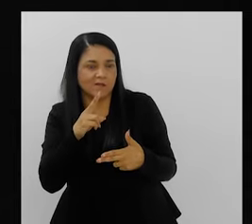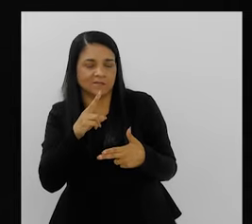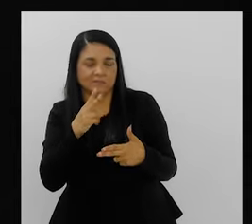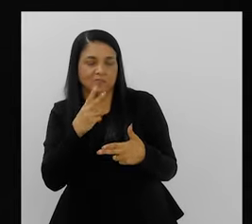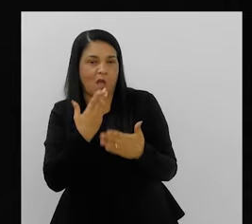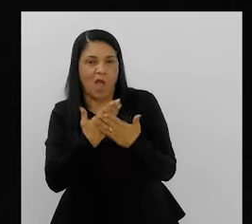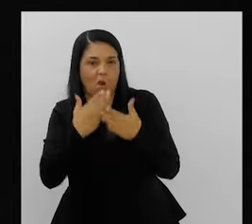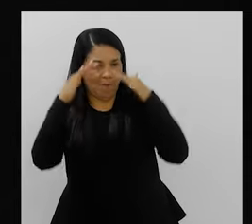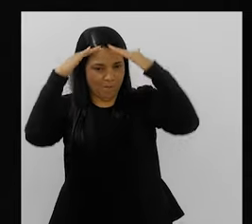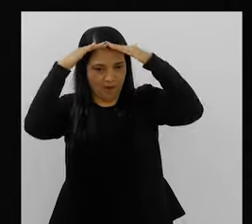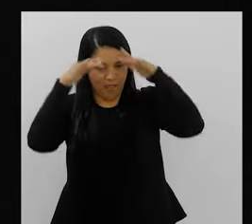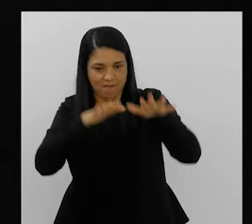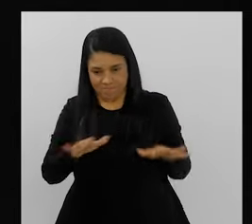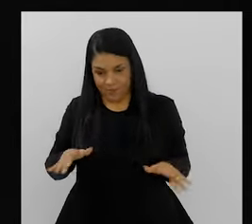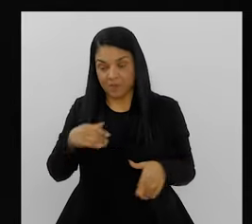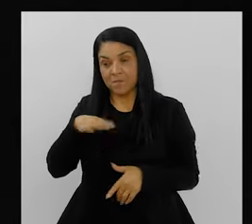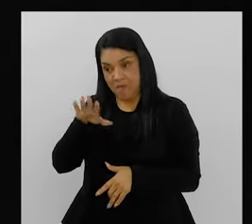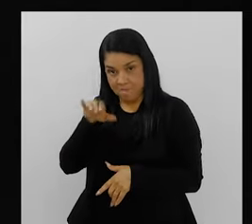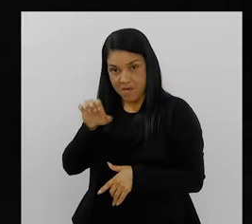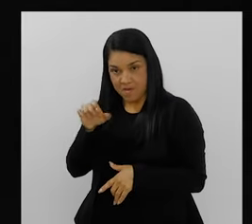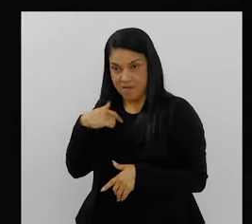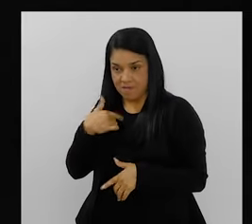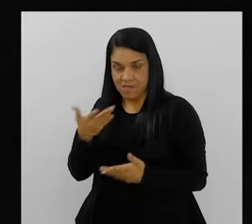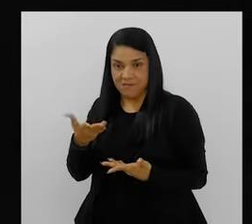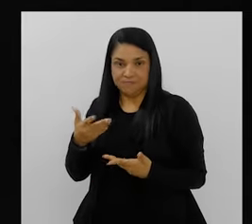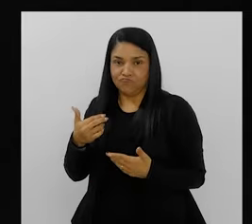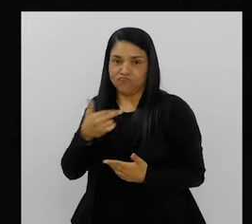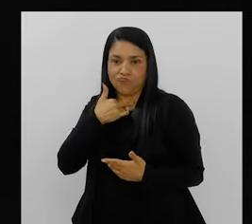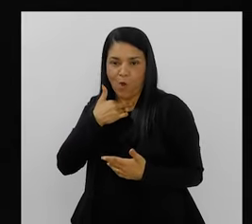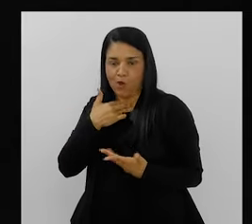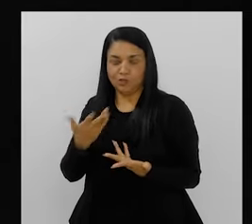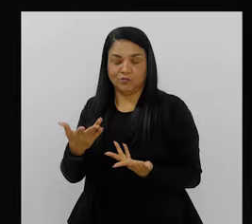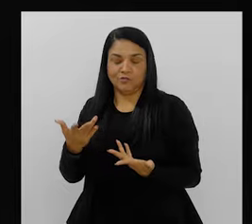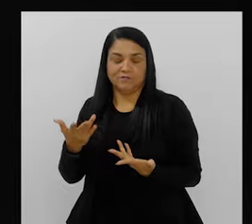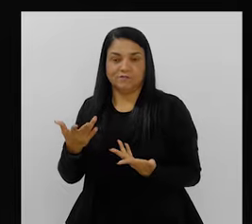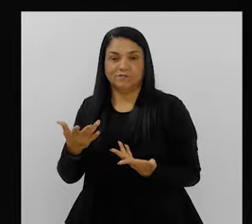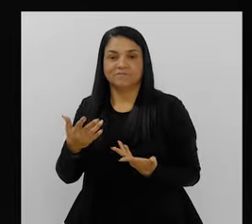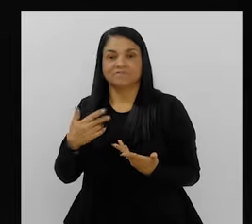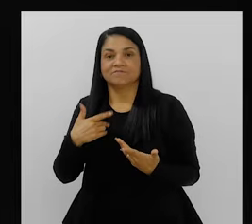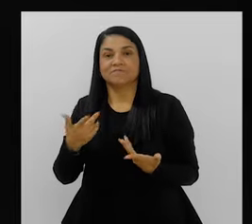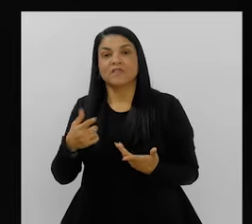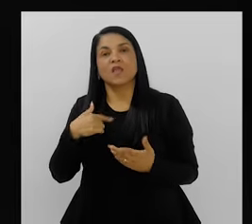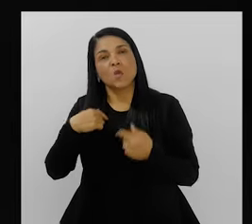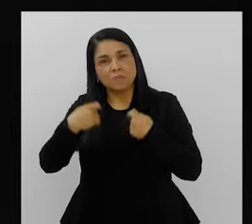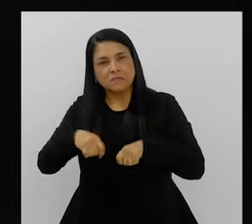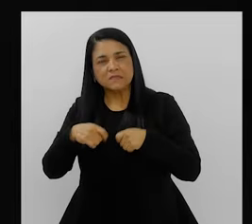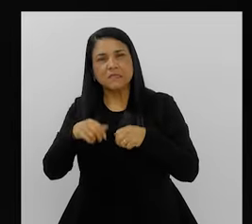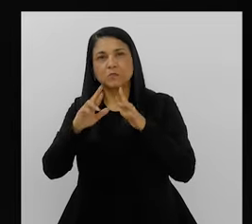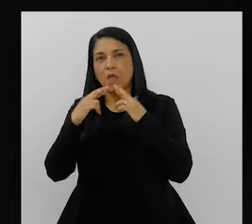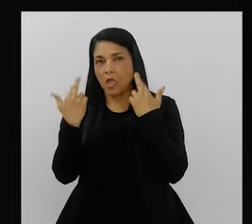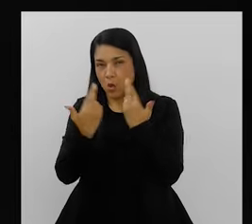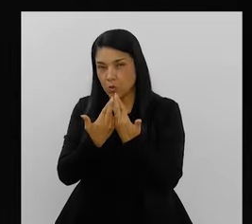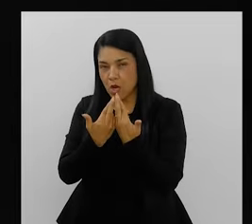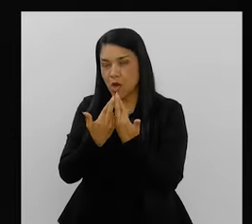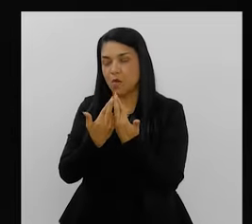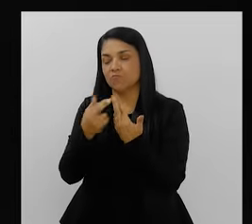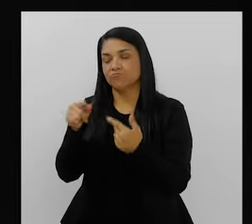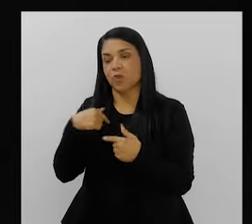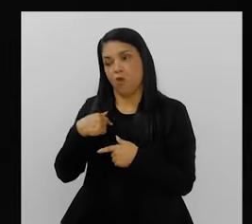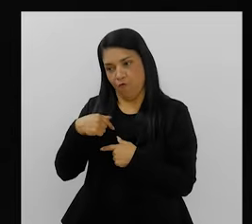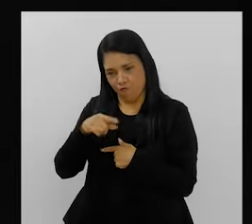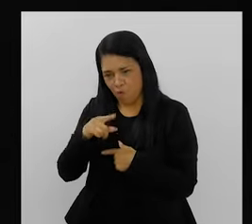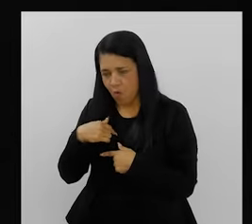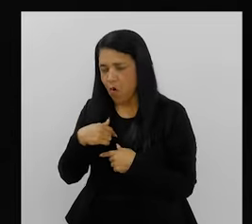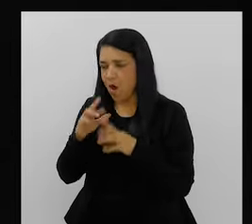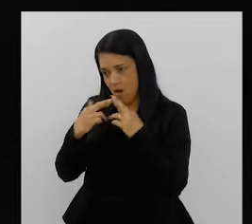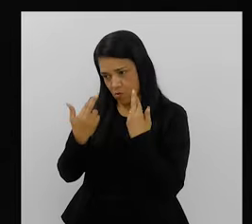coisas. E ela é danada, minha filha. Eu sou a sem responsável. Esses dias eu precisei ir em uma reunião na Esmirio. E aí